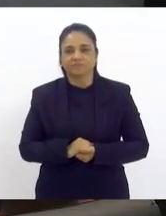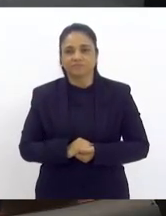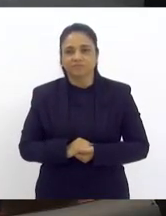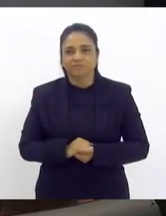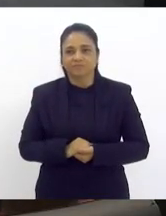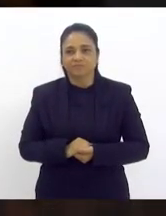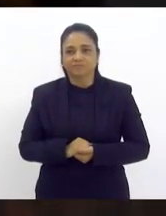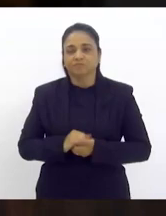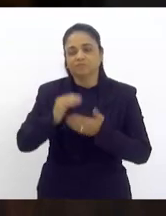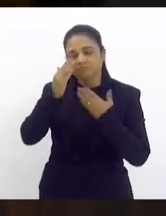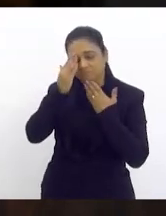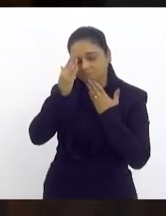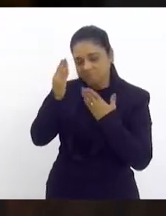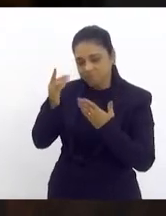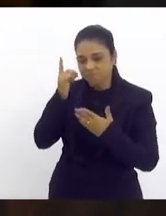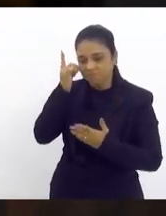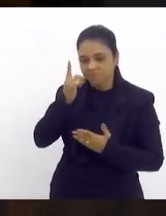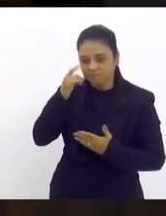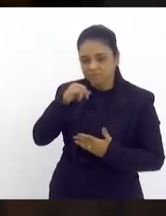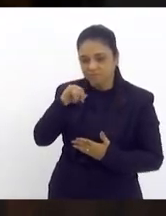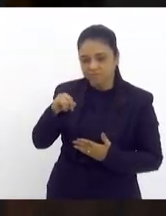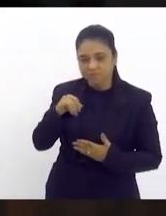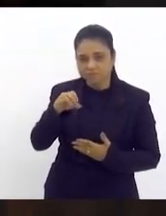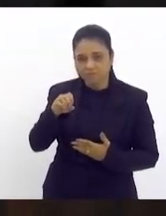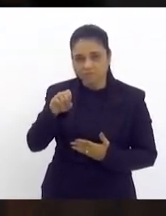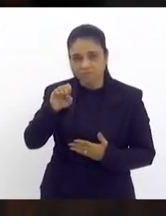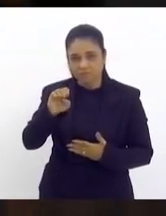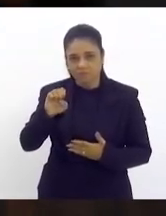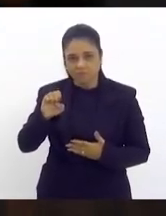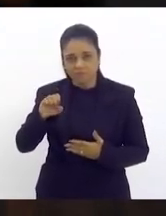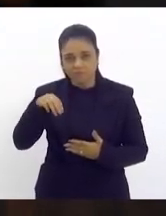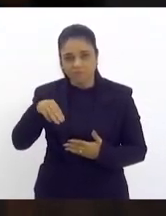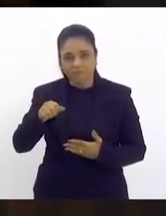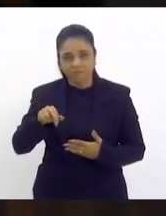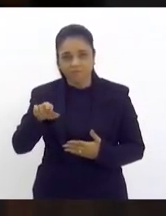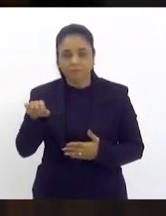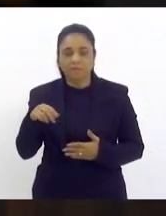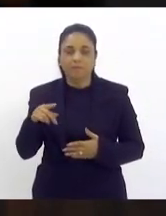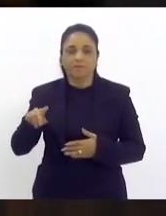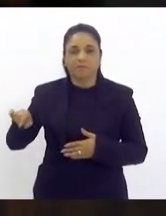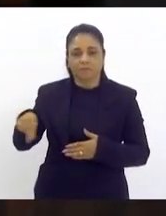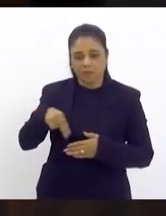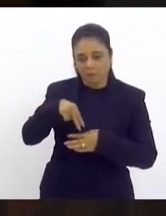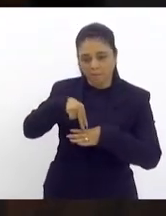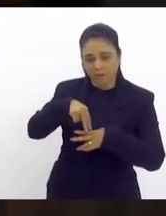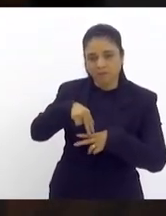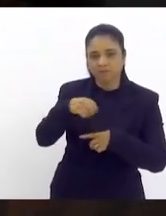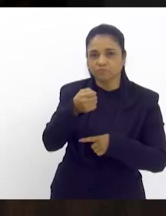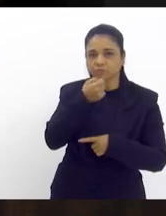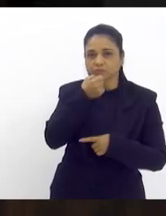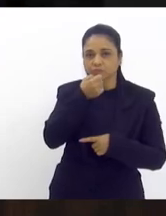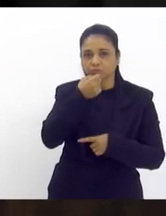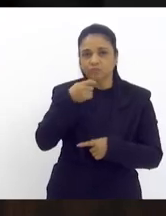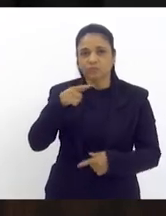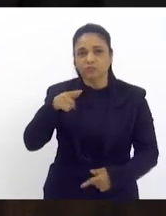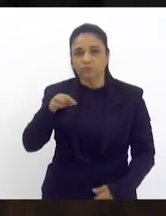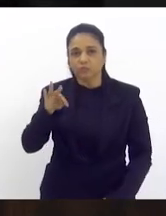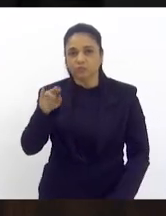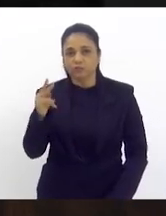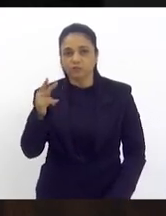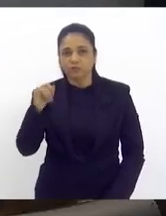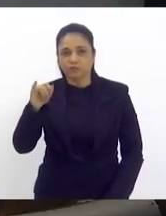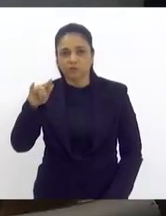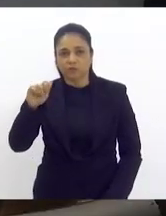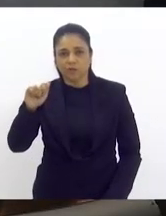obrigado deputado professor José Mar próximo orador deputado Thiago Agliasso o senhor dispõe de 10